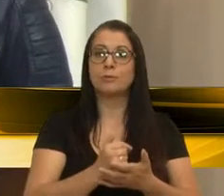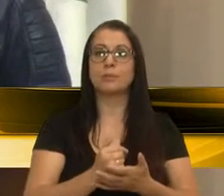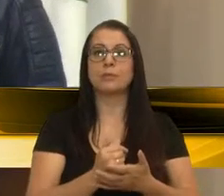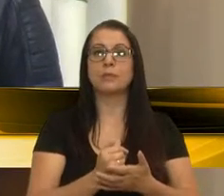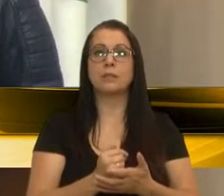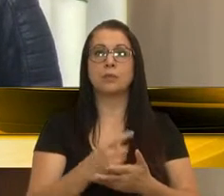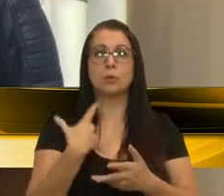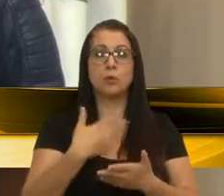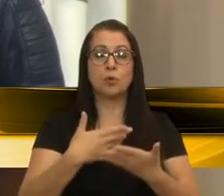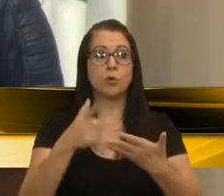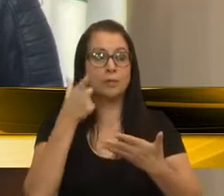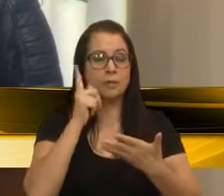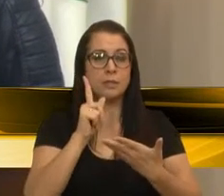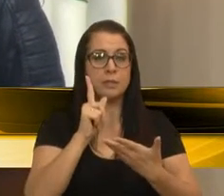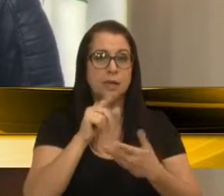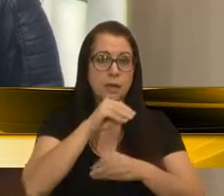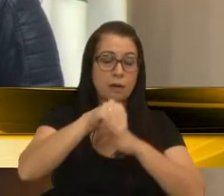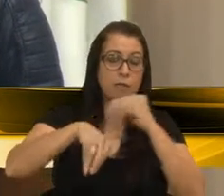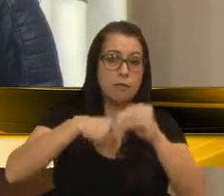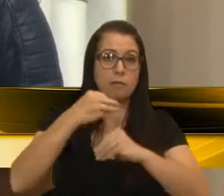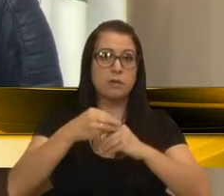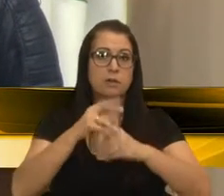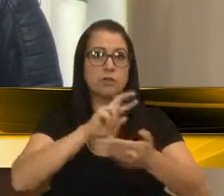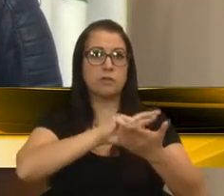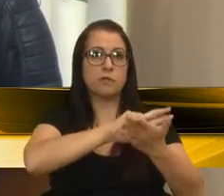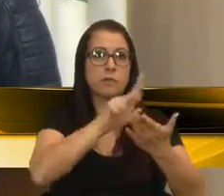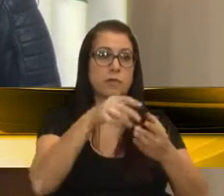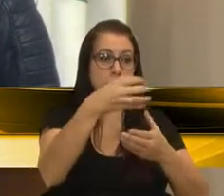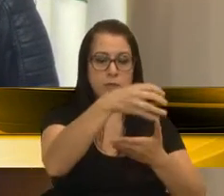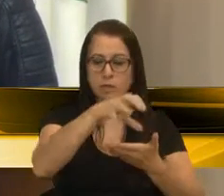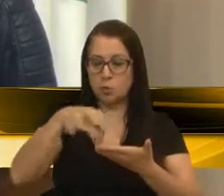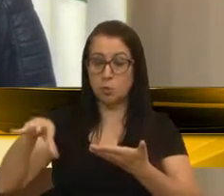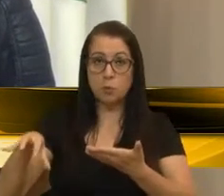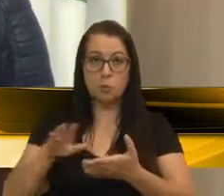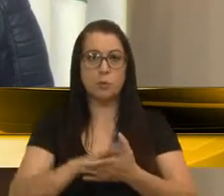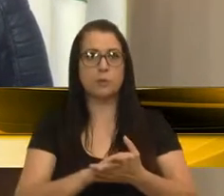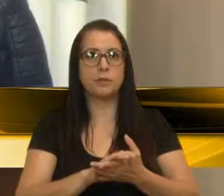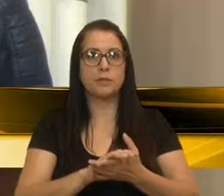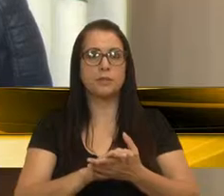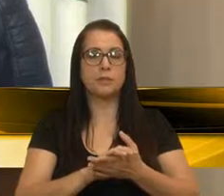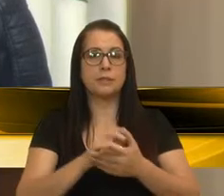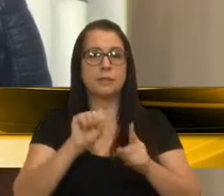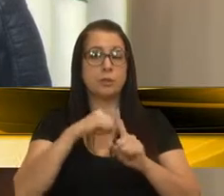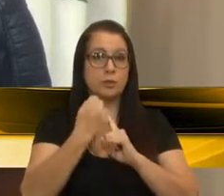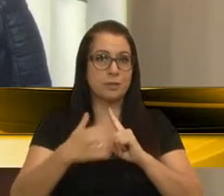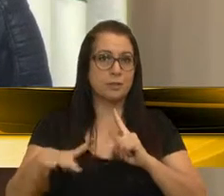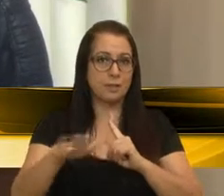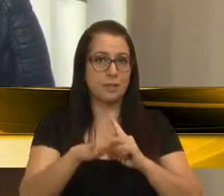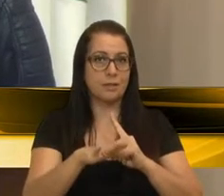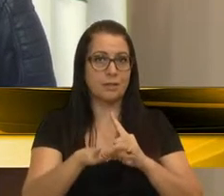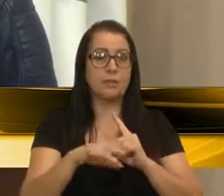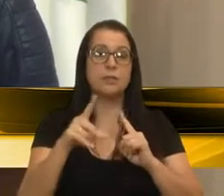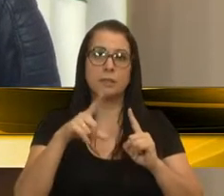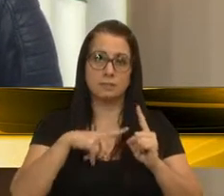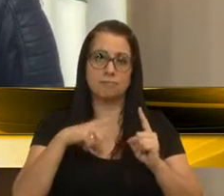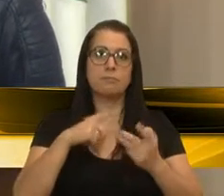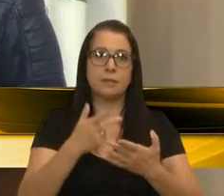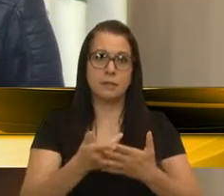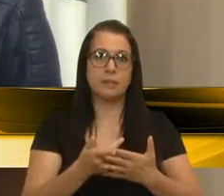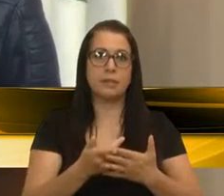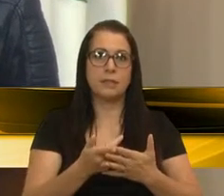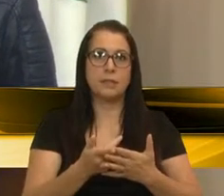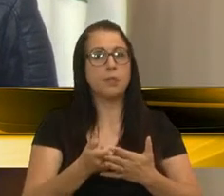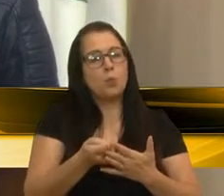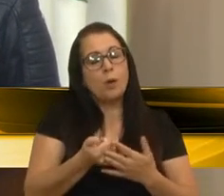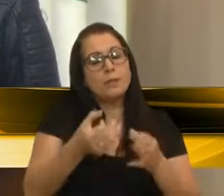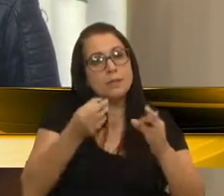E quando a gente consegue envolver os diversos setores da sociedade, a gente tem uma